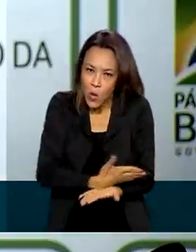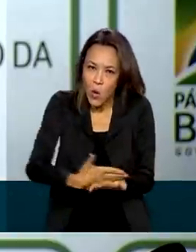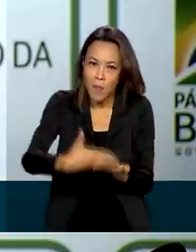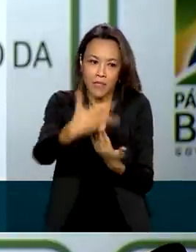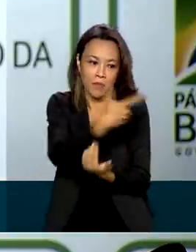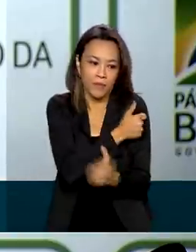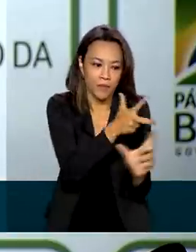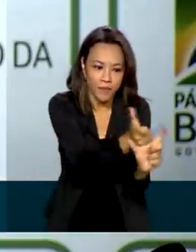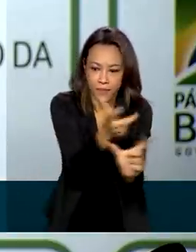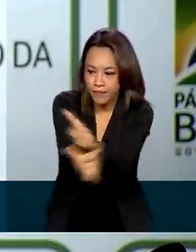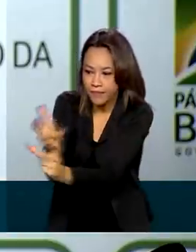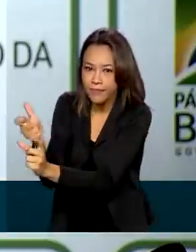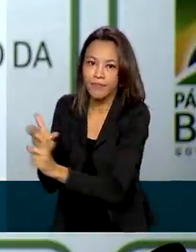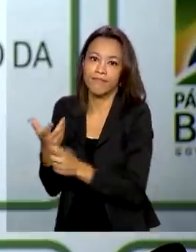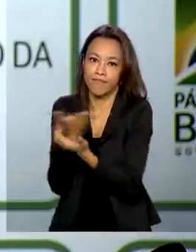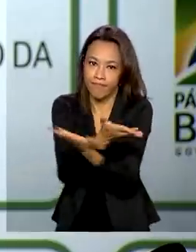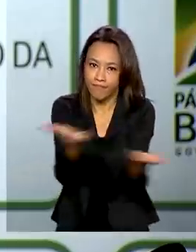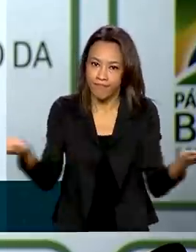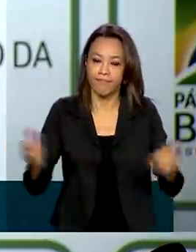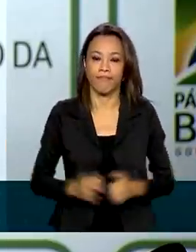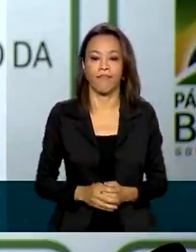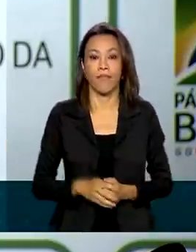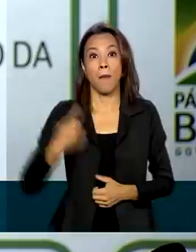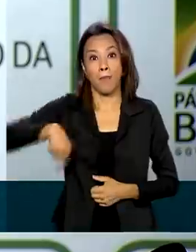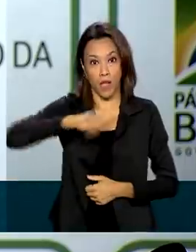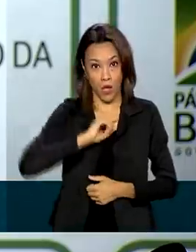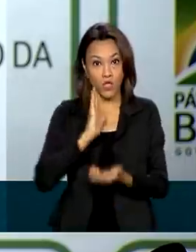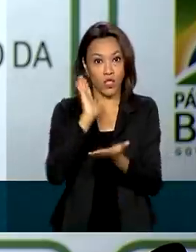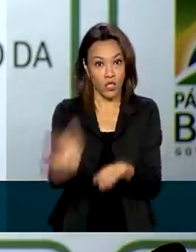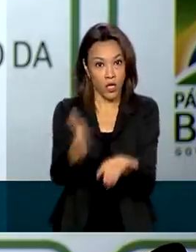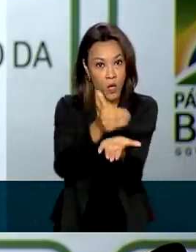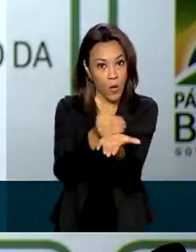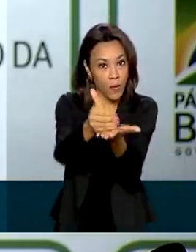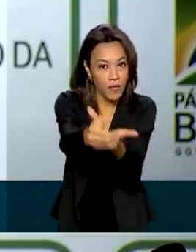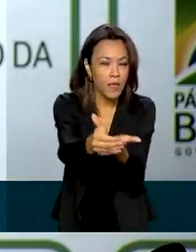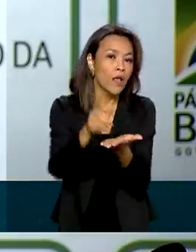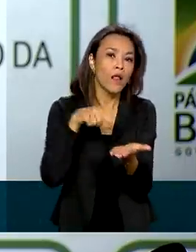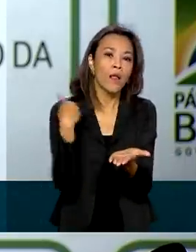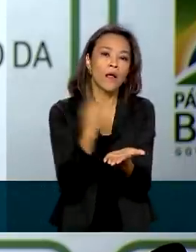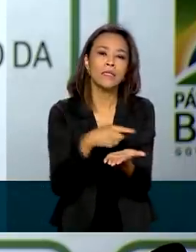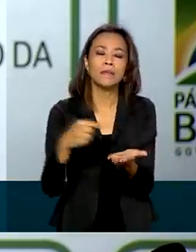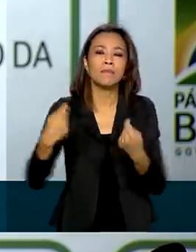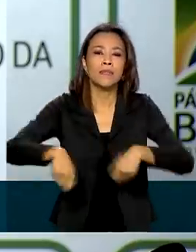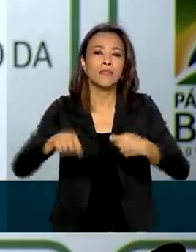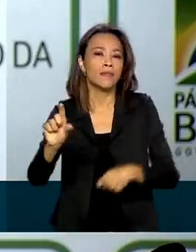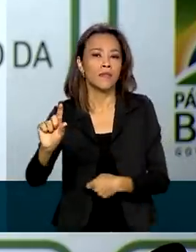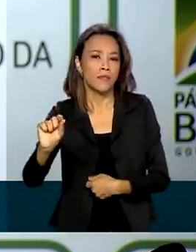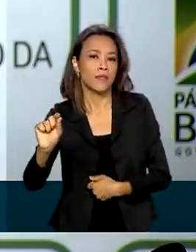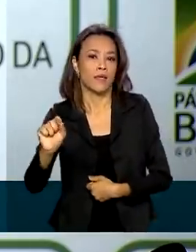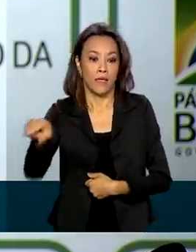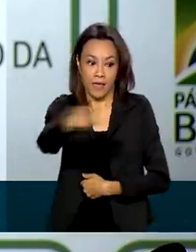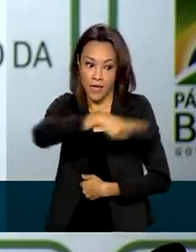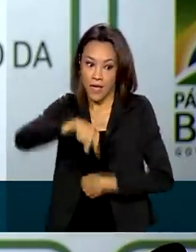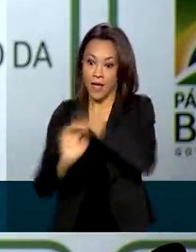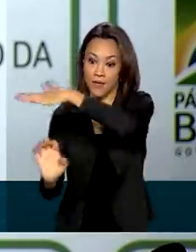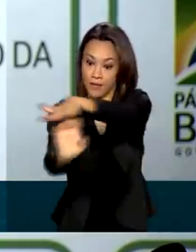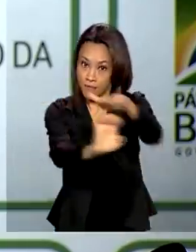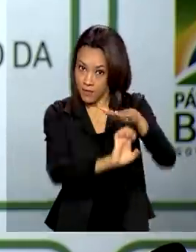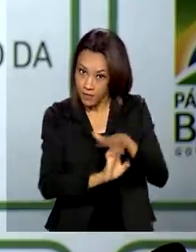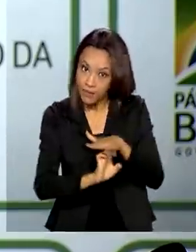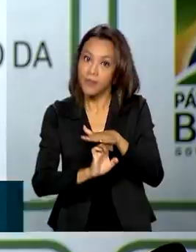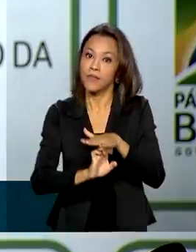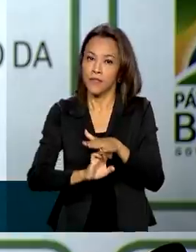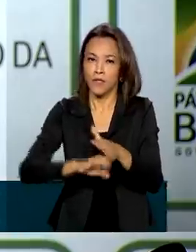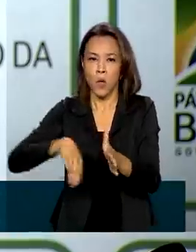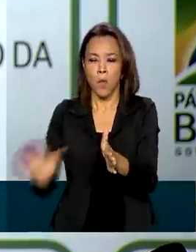iniciarmos efetivamente a vacinação, nós precisamos de que os fabricantes, os produtores,